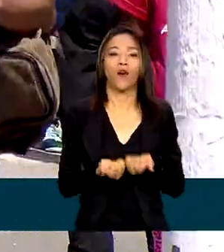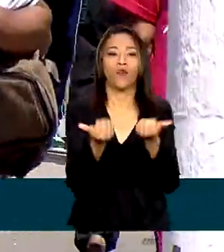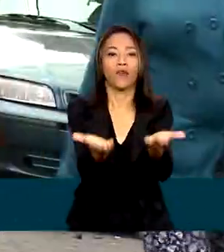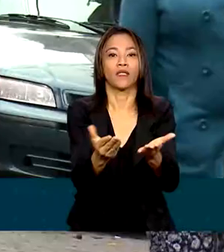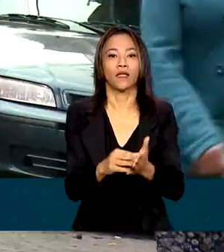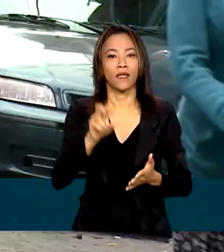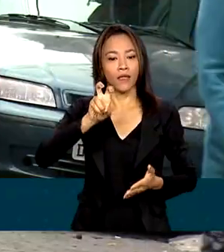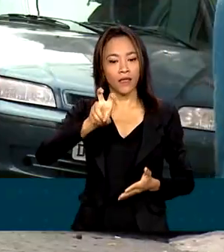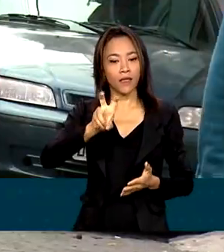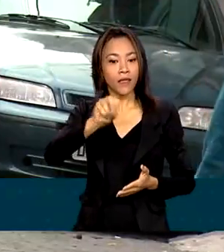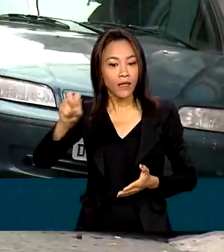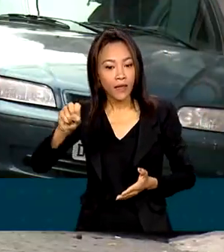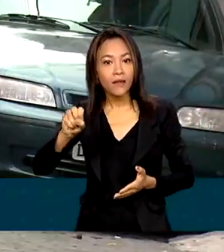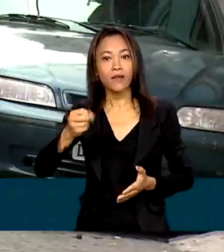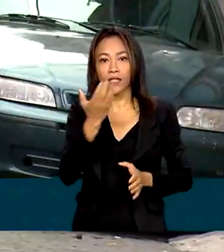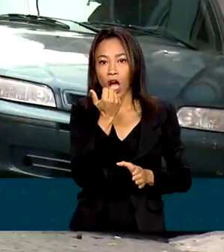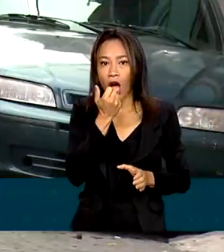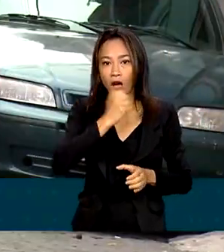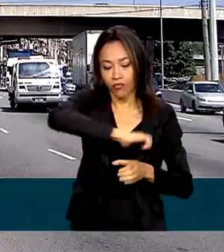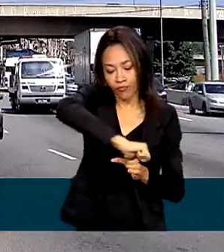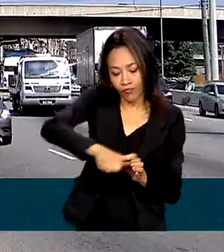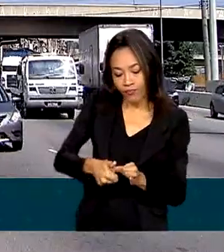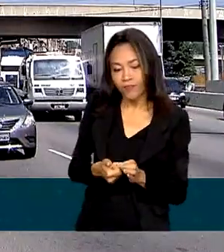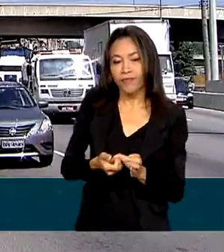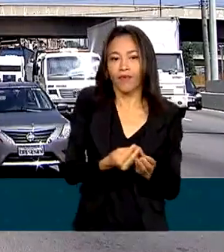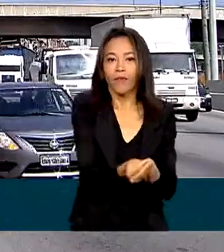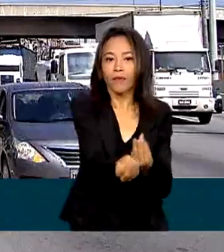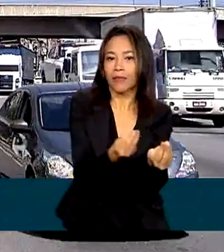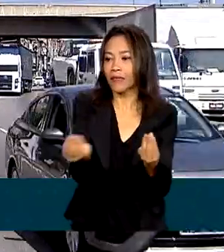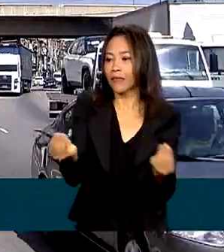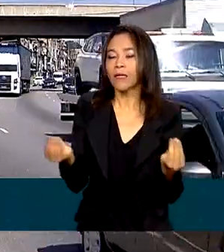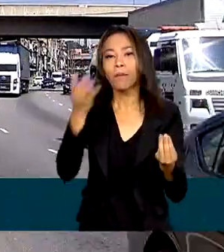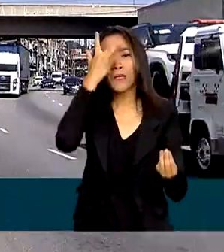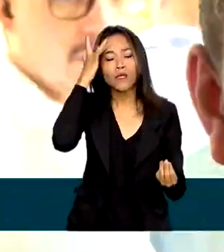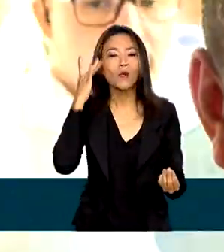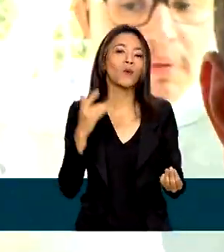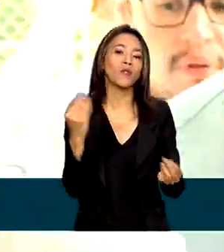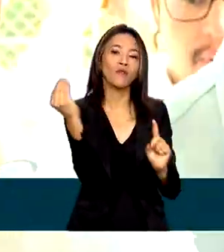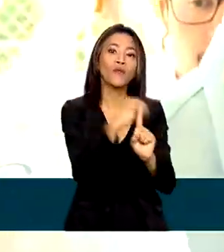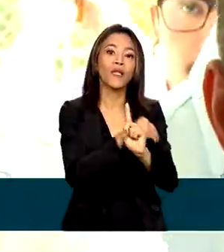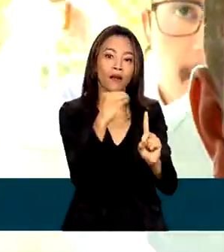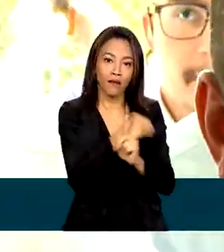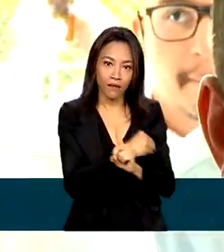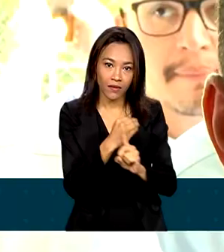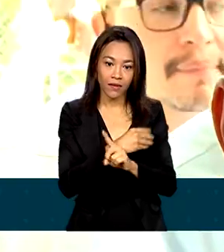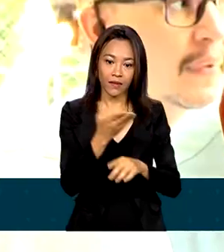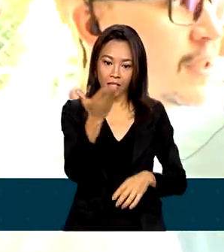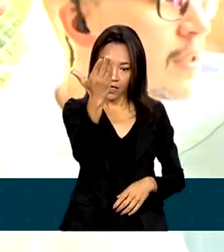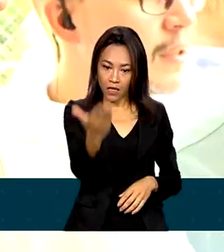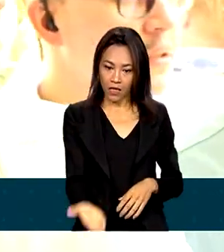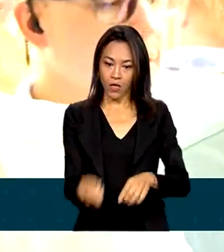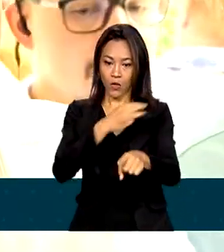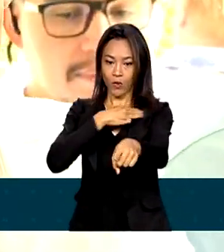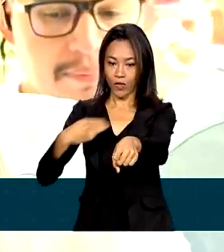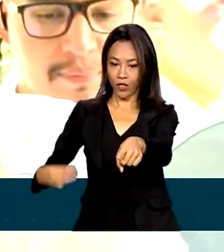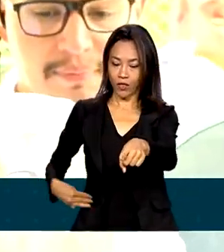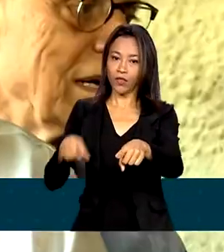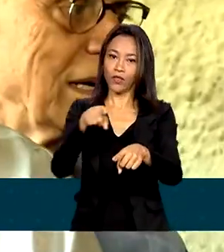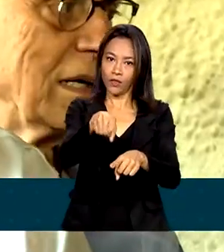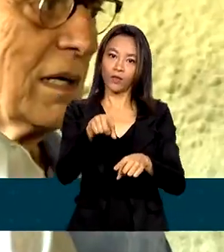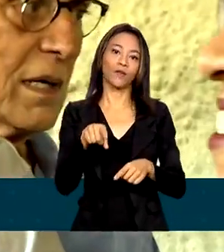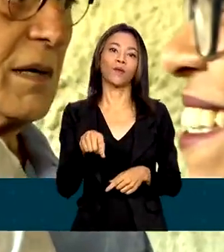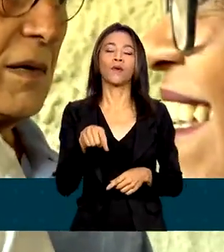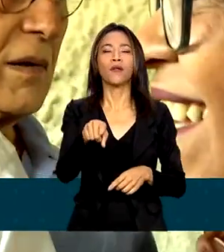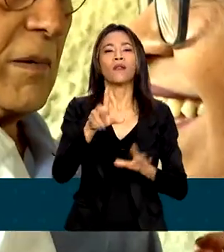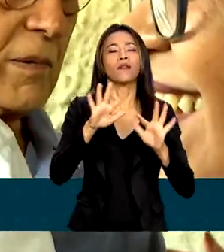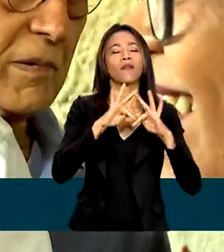500 refeições por dia para pessoas em situação de vulnerabilidade. O ministro do Desenvolvimento e Assistência Social,